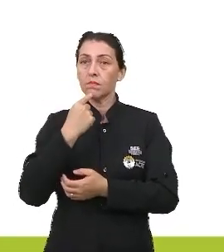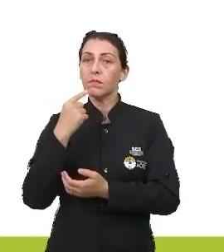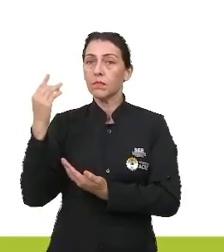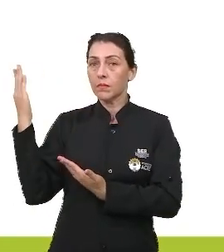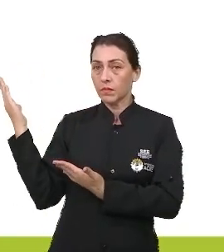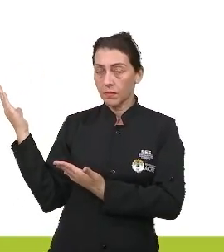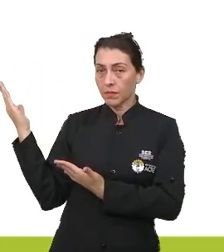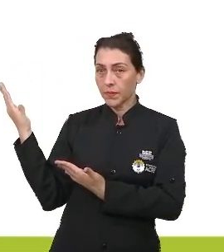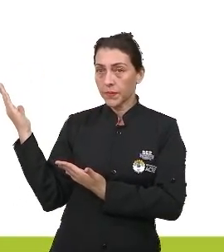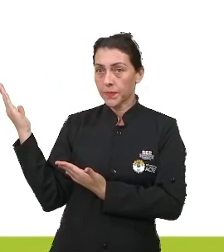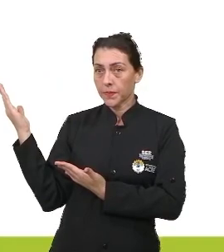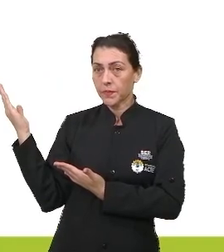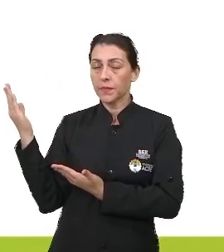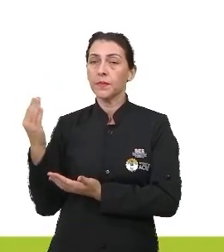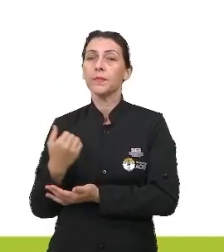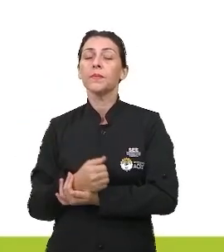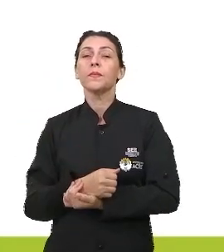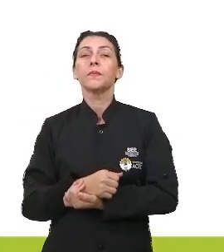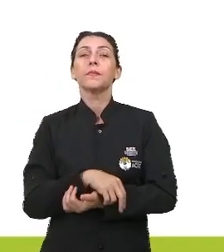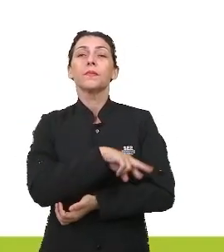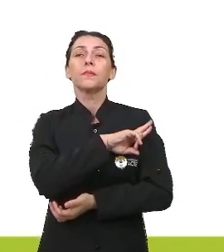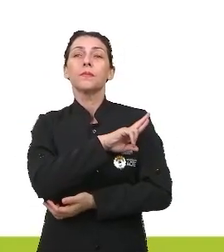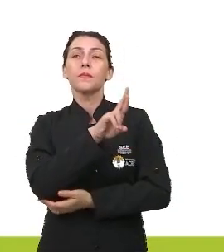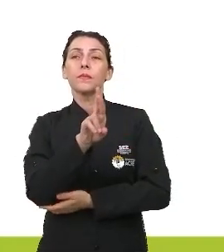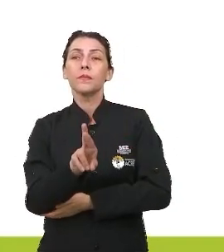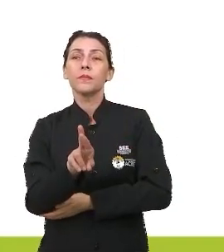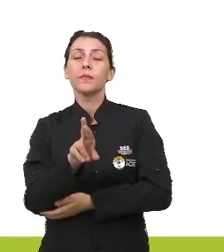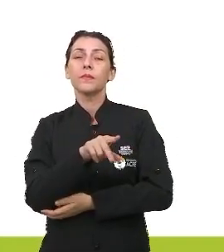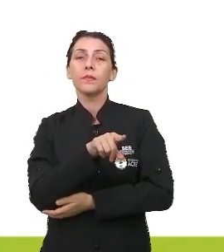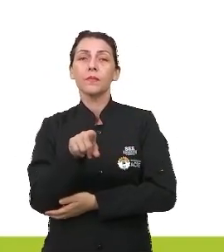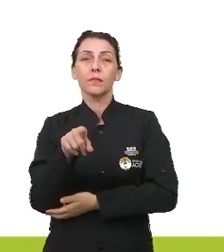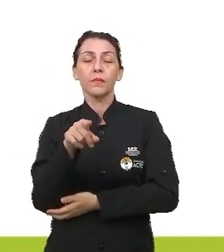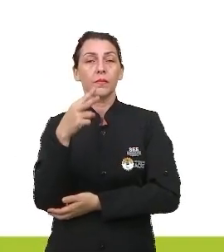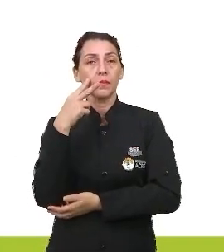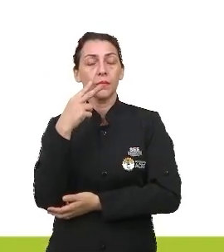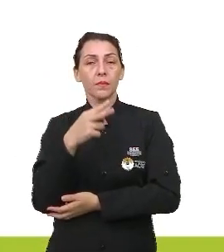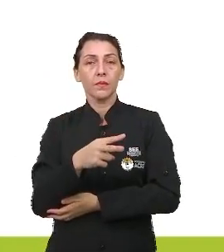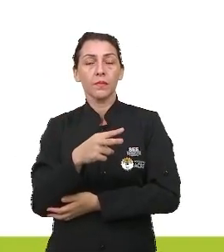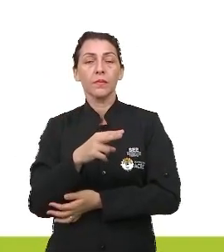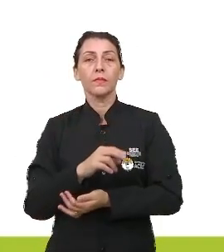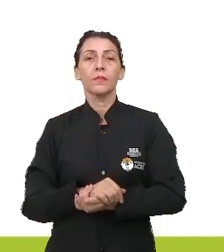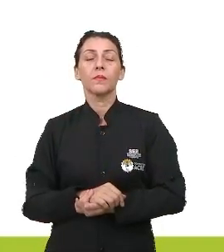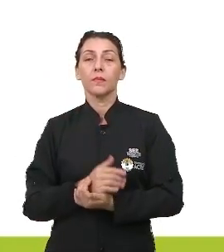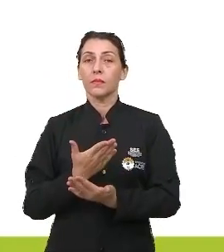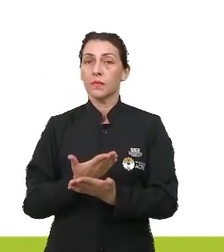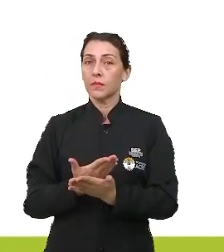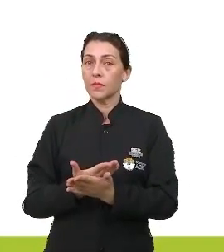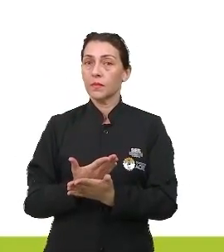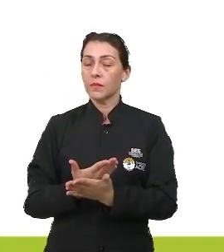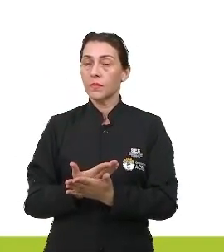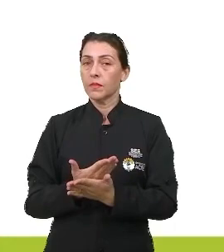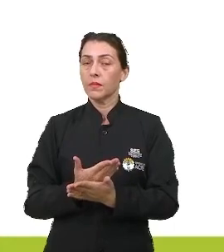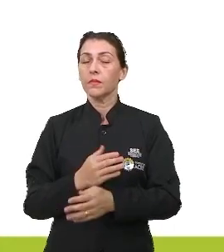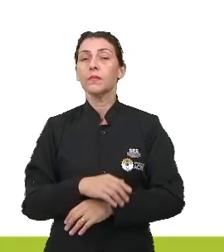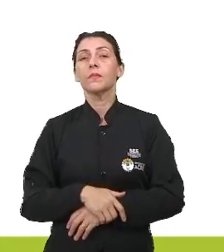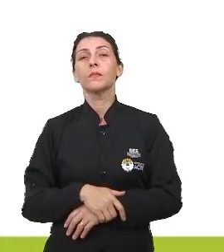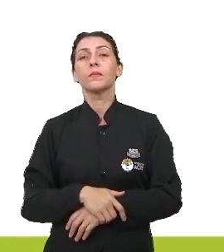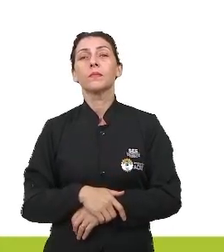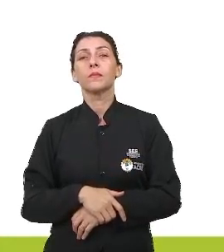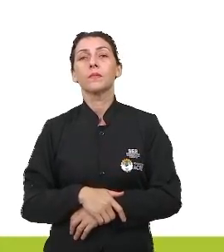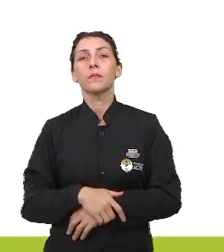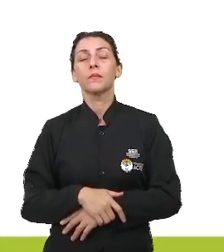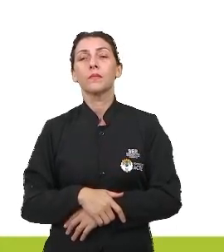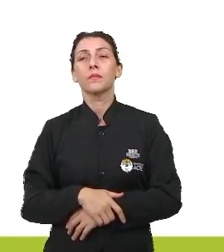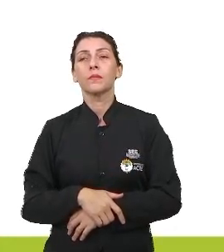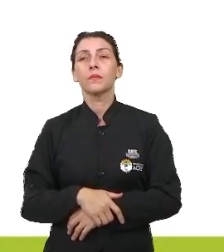esta representação que vocês veem ali nas aulas, pelo menos esse